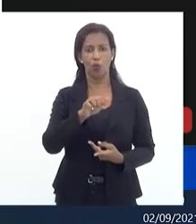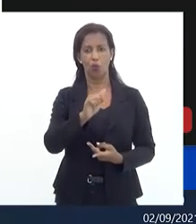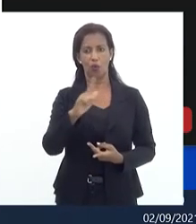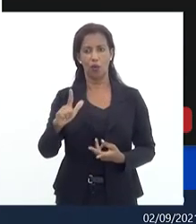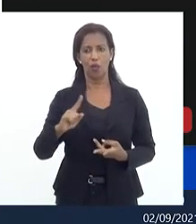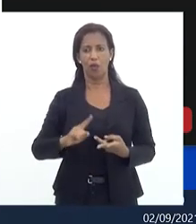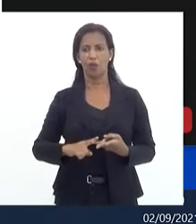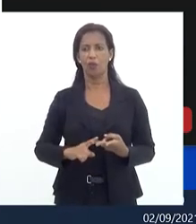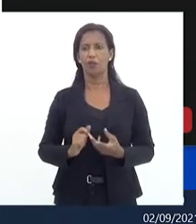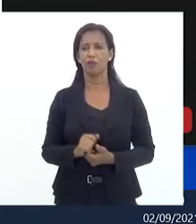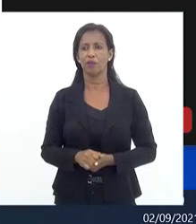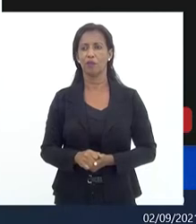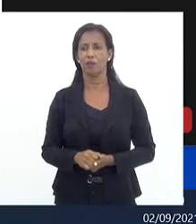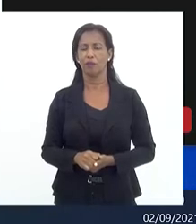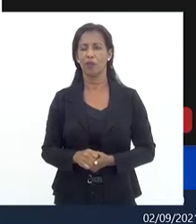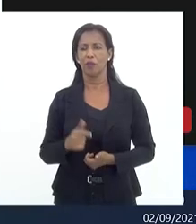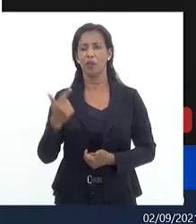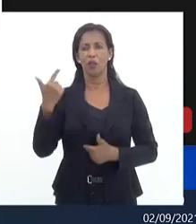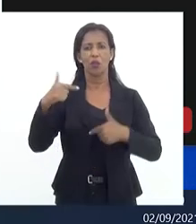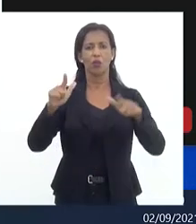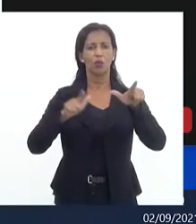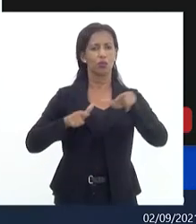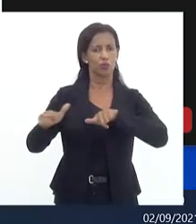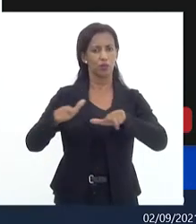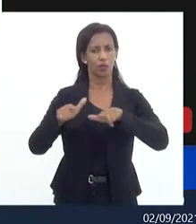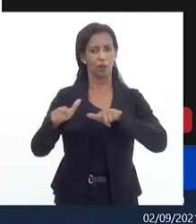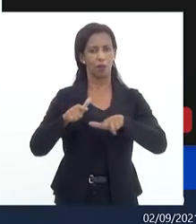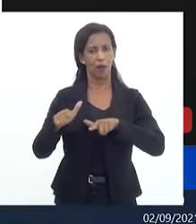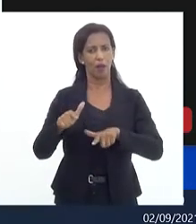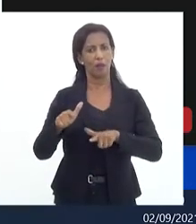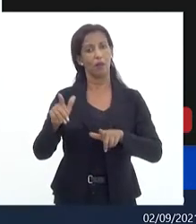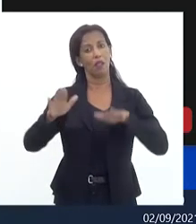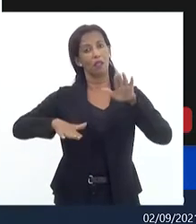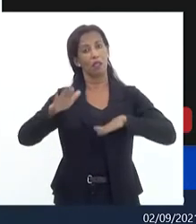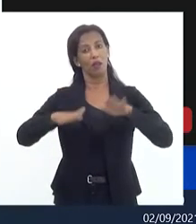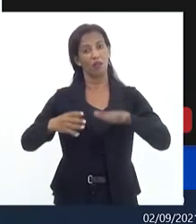Reinaldo e outros debates que a vai fazer talvez até presenciais